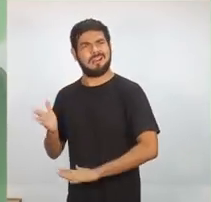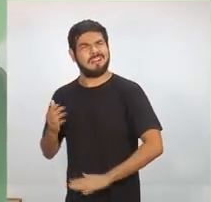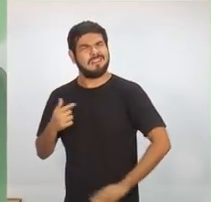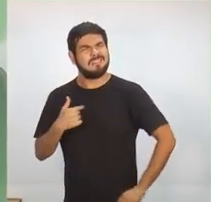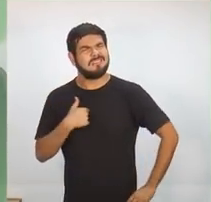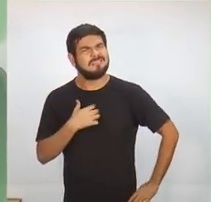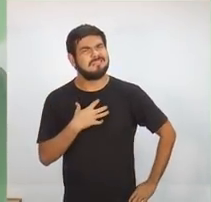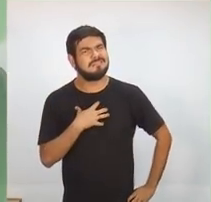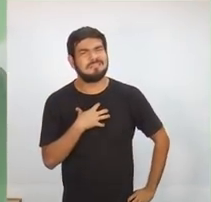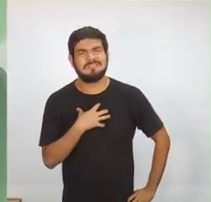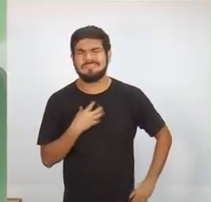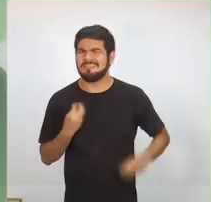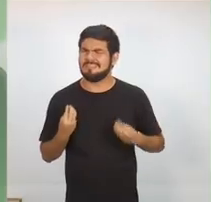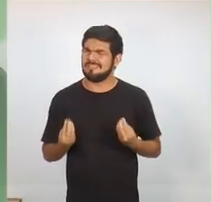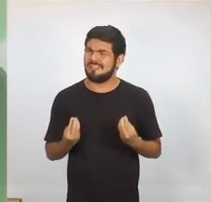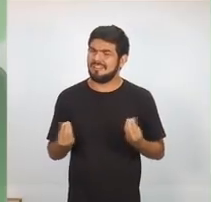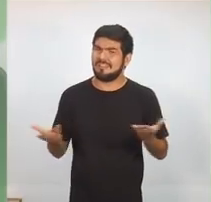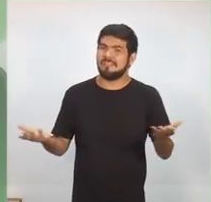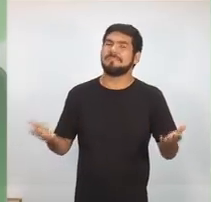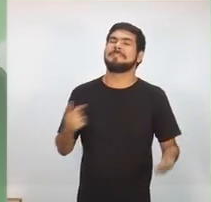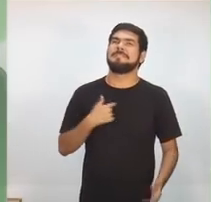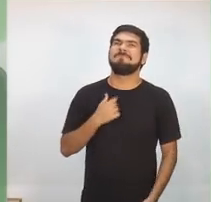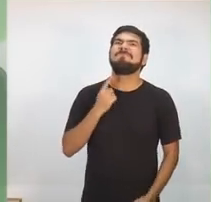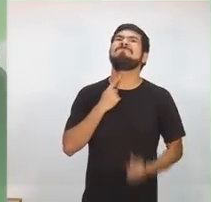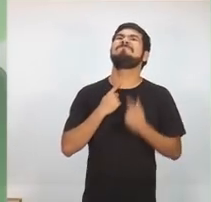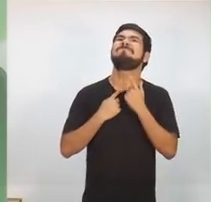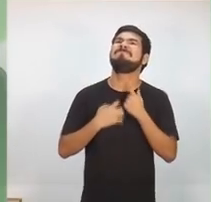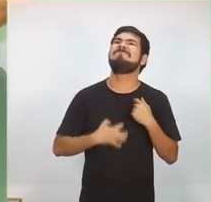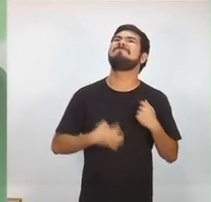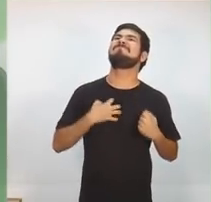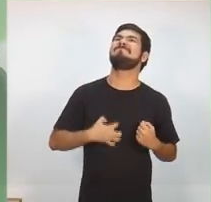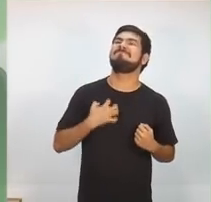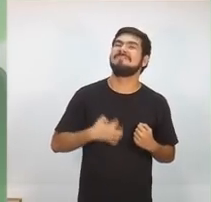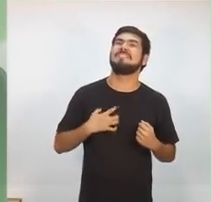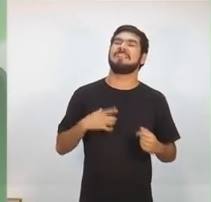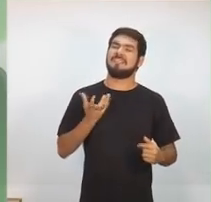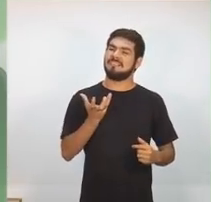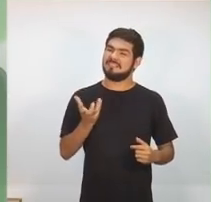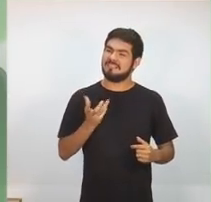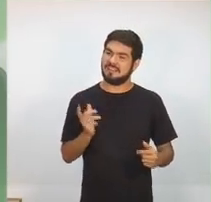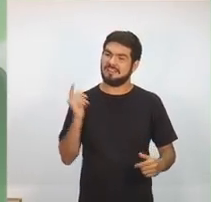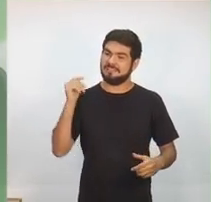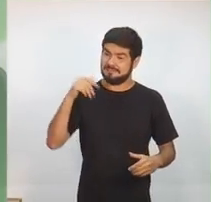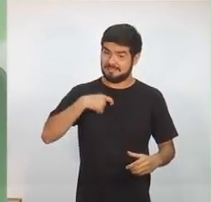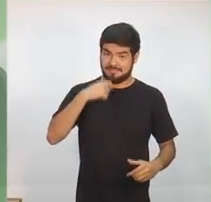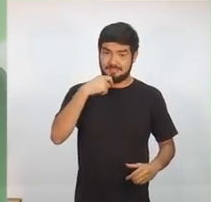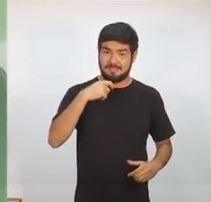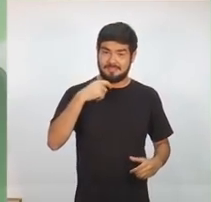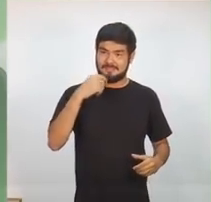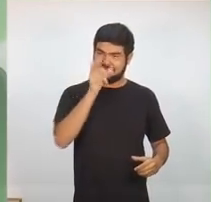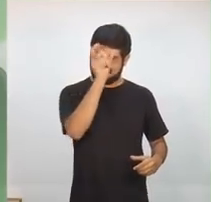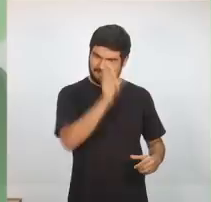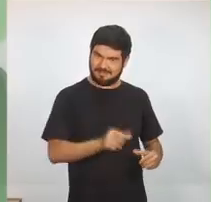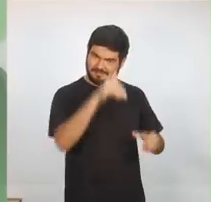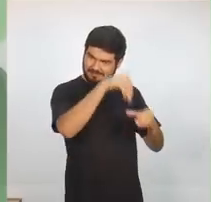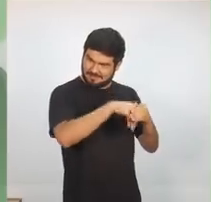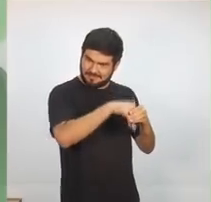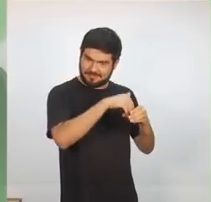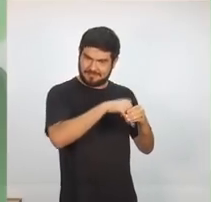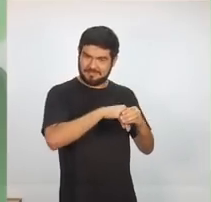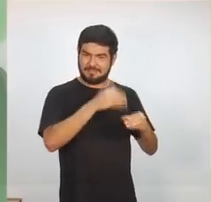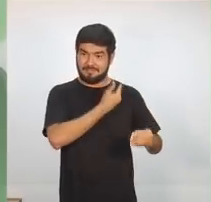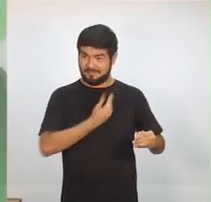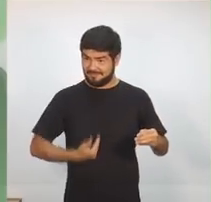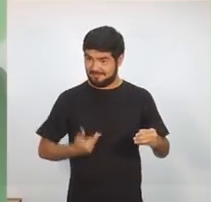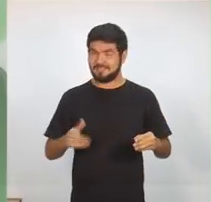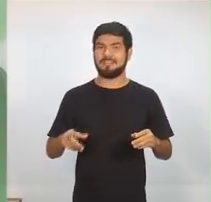candidato ao governo do estado do Amazonas. Inquietação que tem a Márcia Lasmar, que tem os colegas dela, que estão acompanhando todos os dias